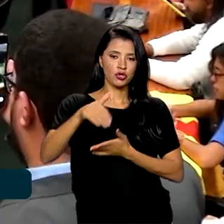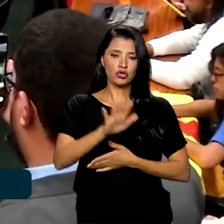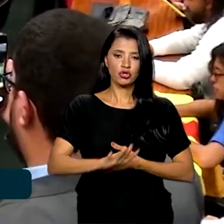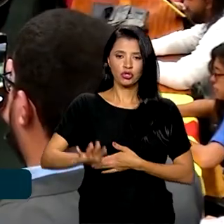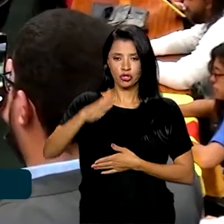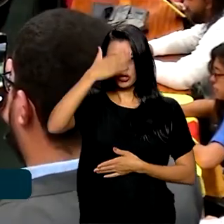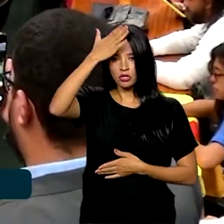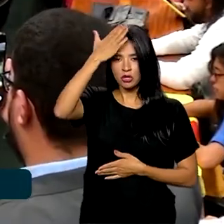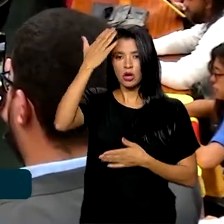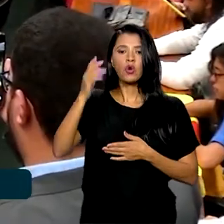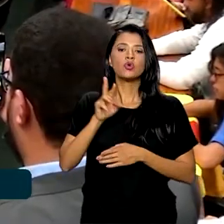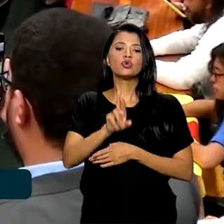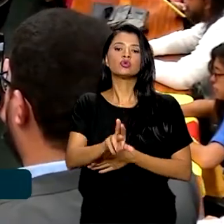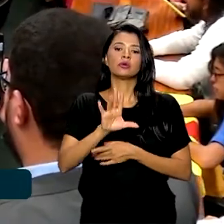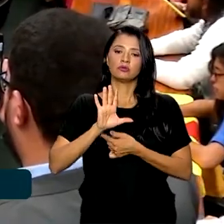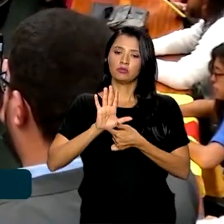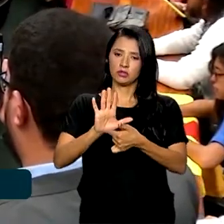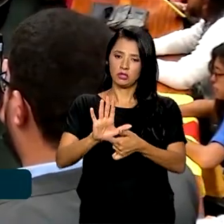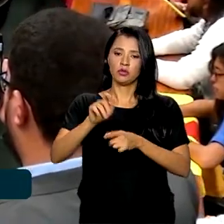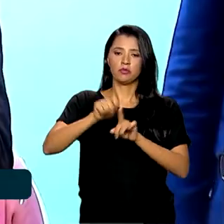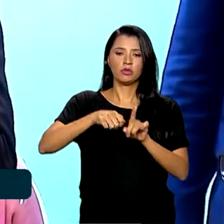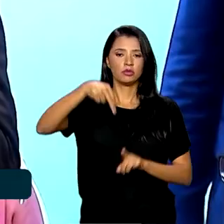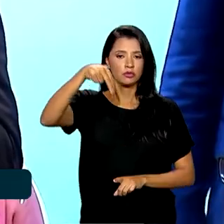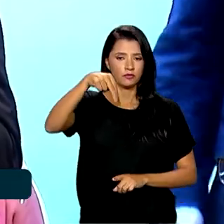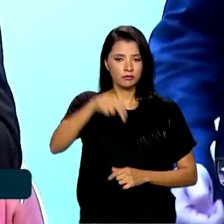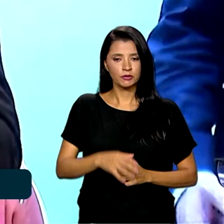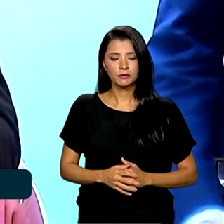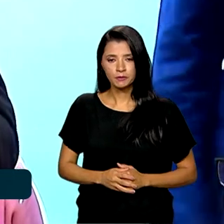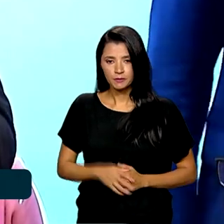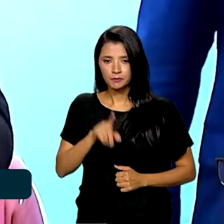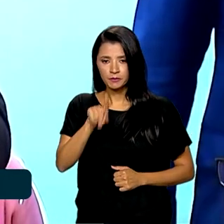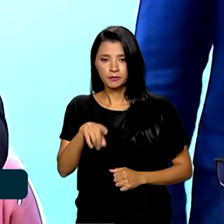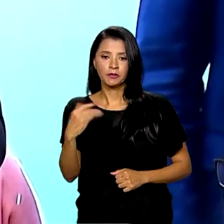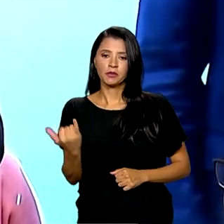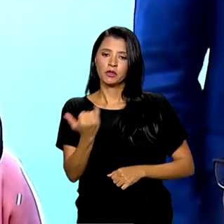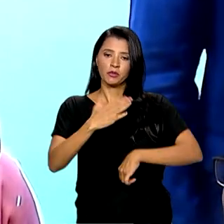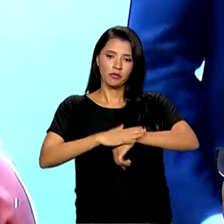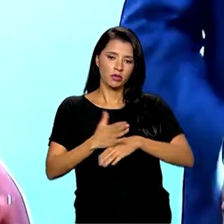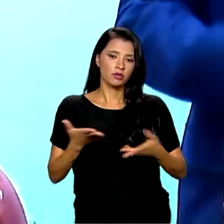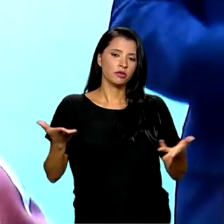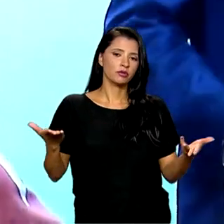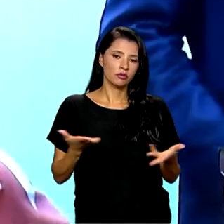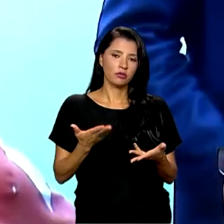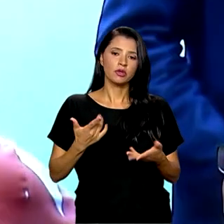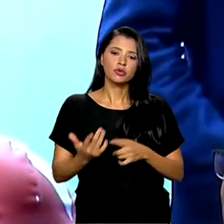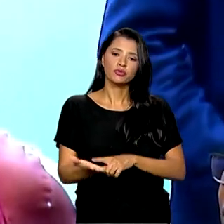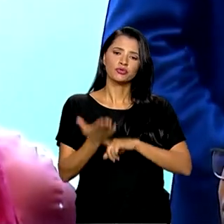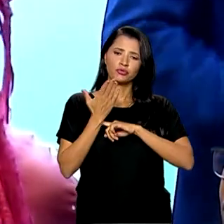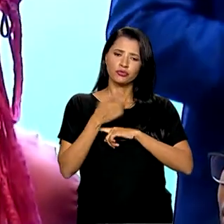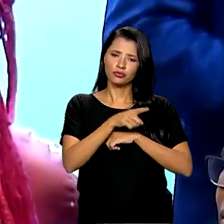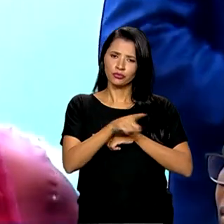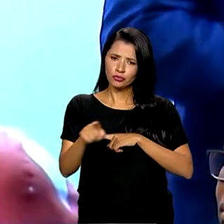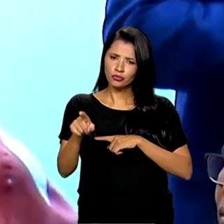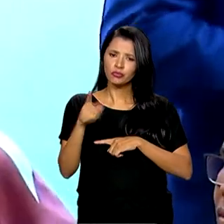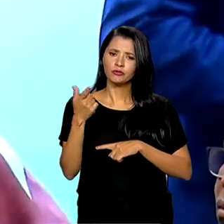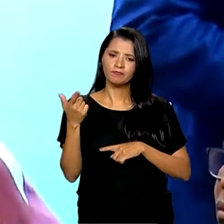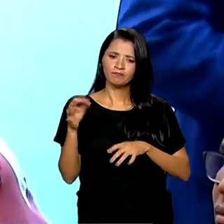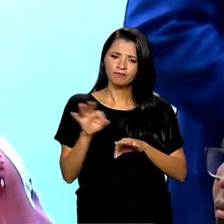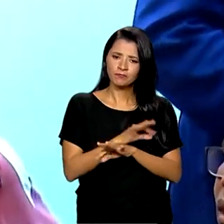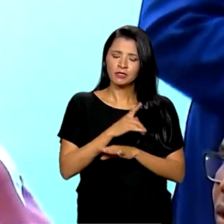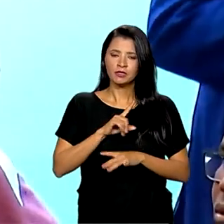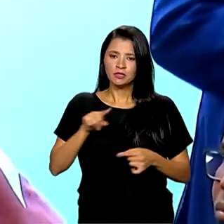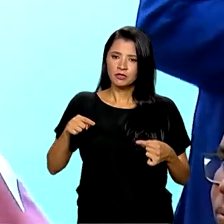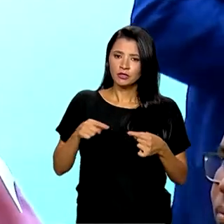o resultado final vai ser apresentado em novembro. É muito importante esse momento, nos ajudem a cumprir essa